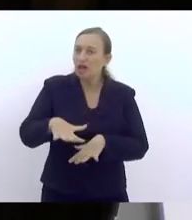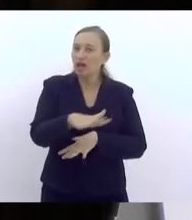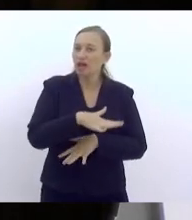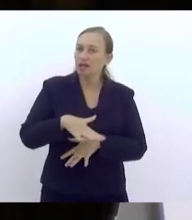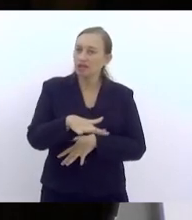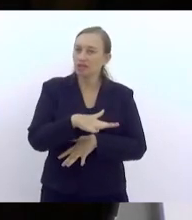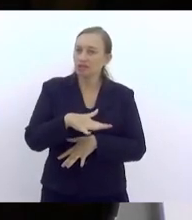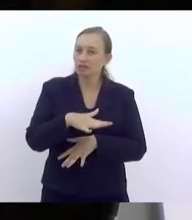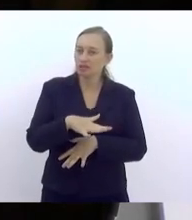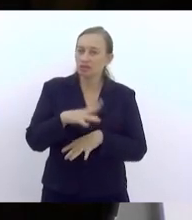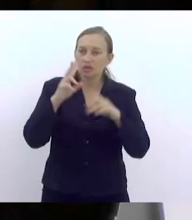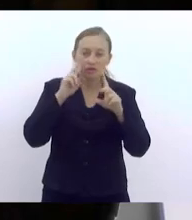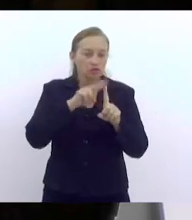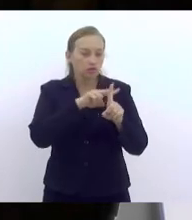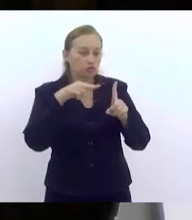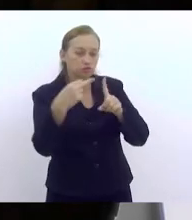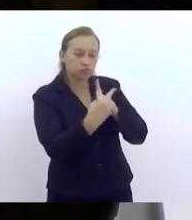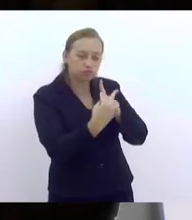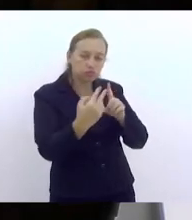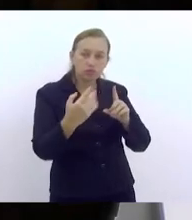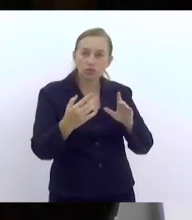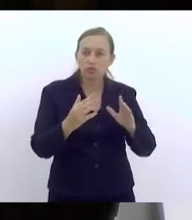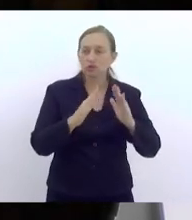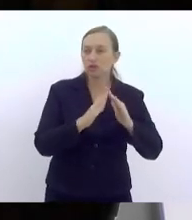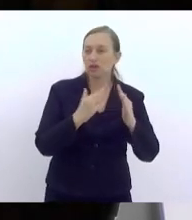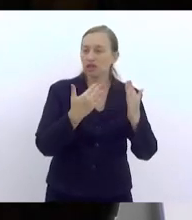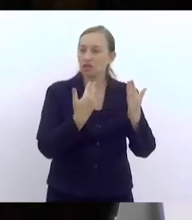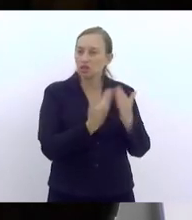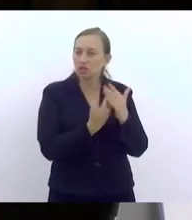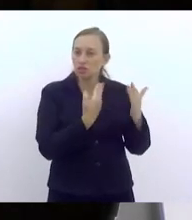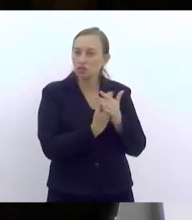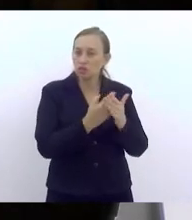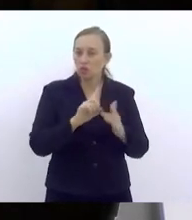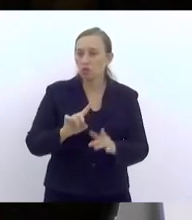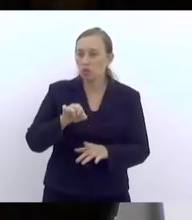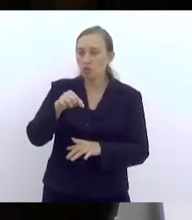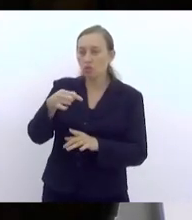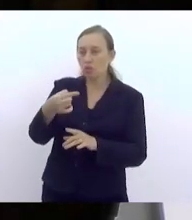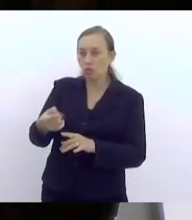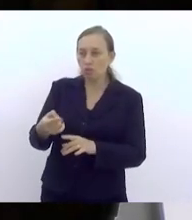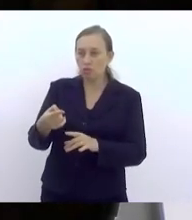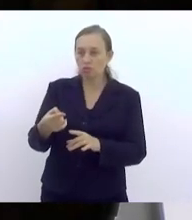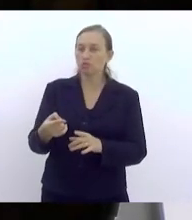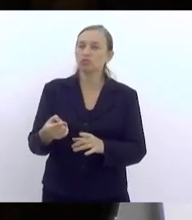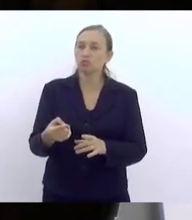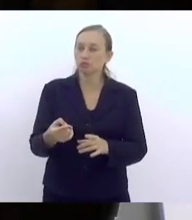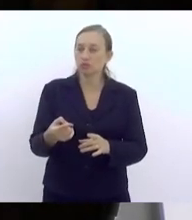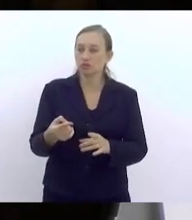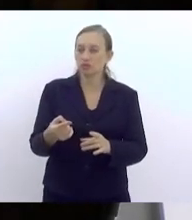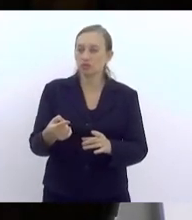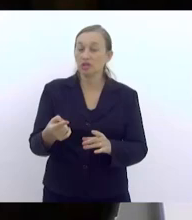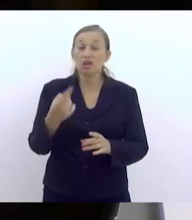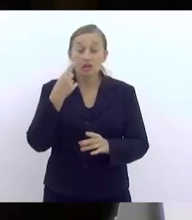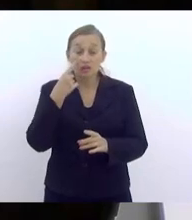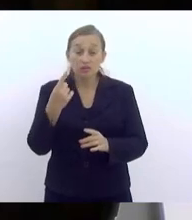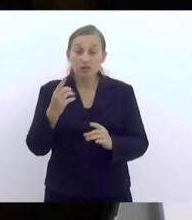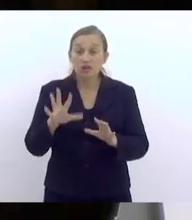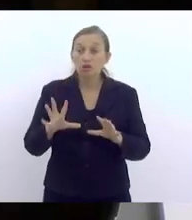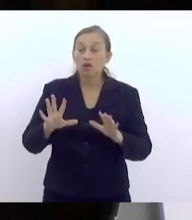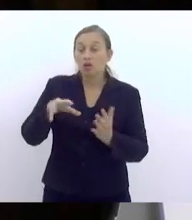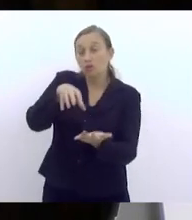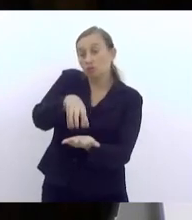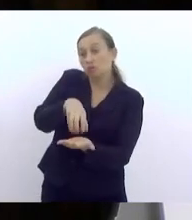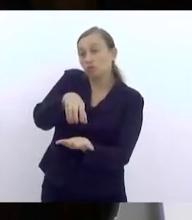olhar a escola com outros núcleos profissionais e ver que núcleos profissionais são esses